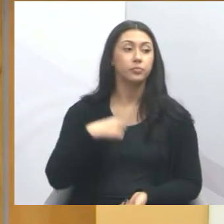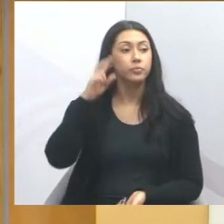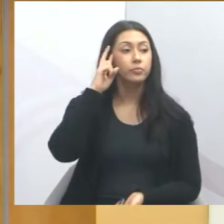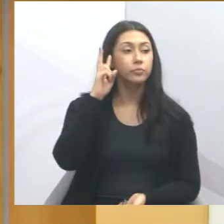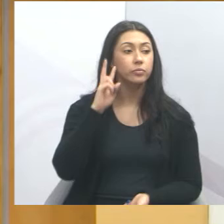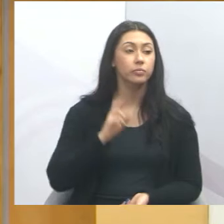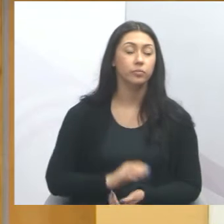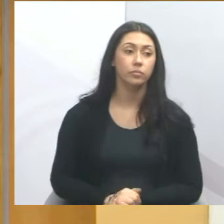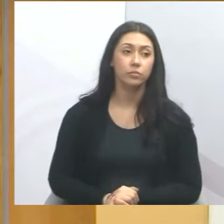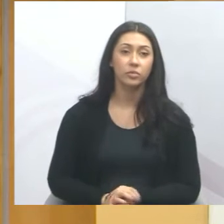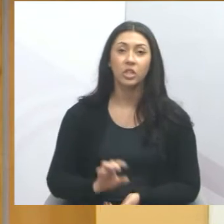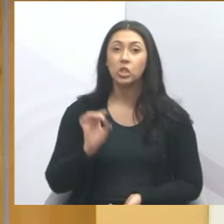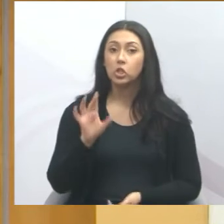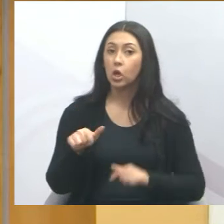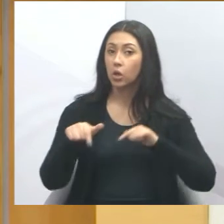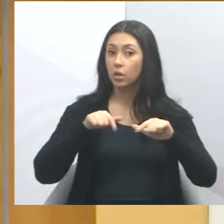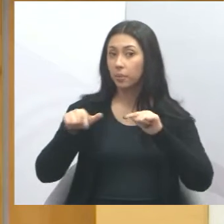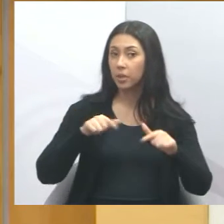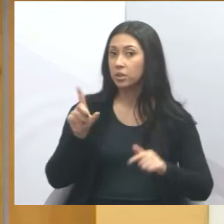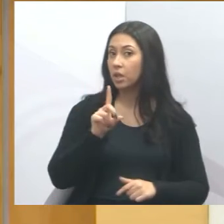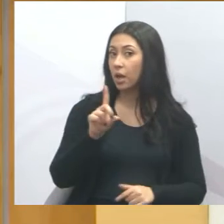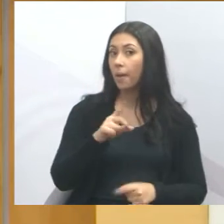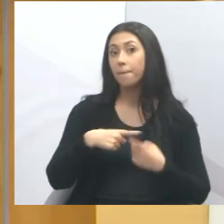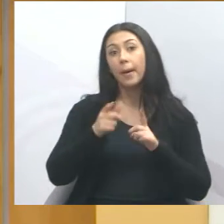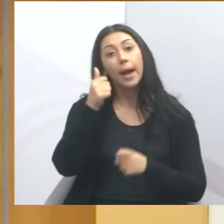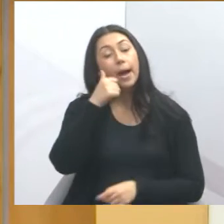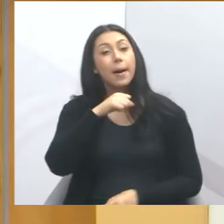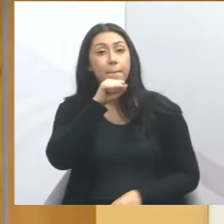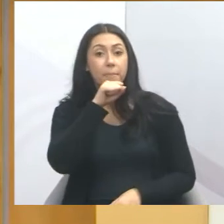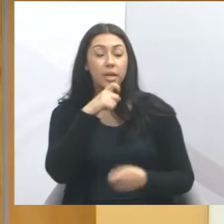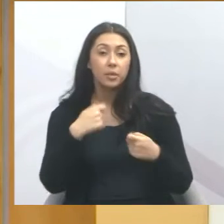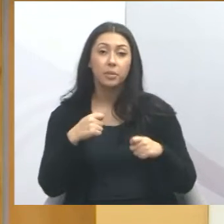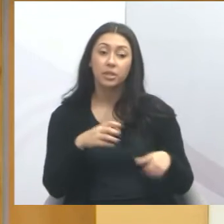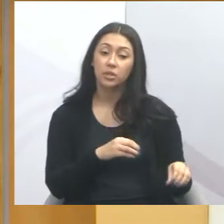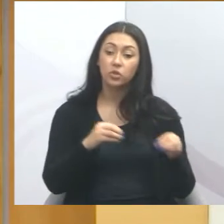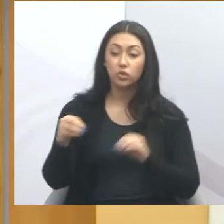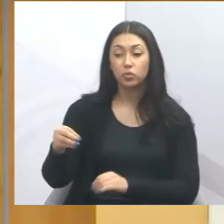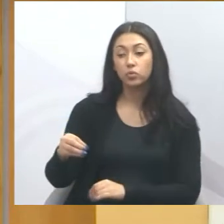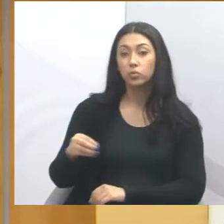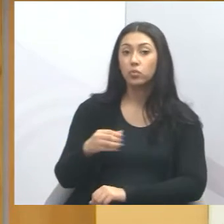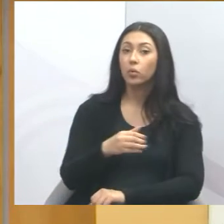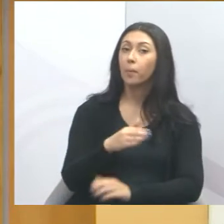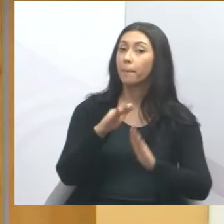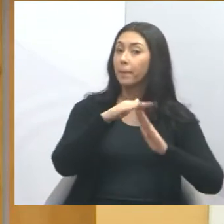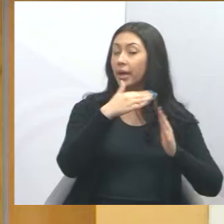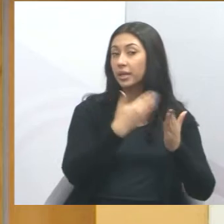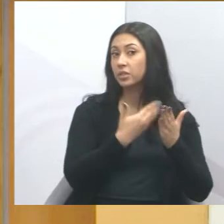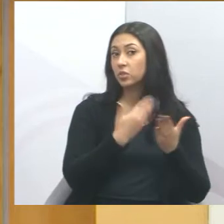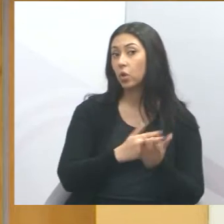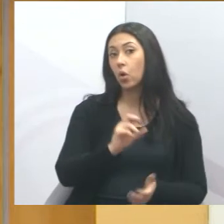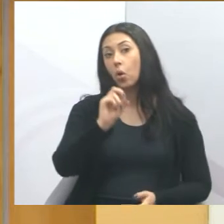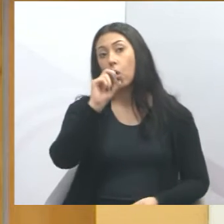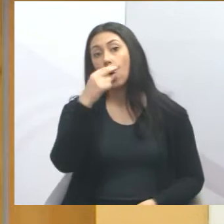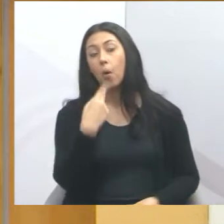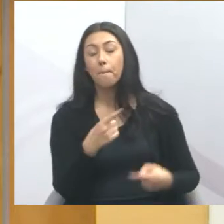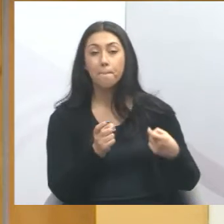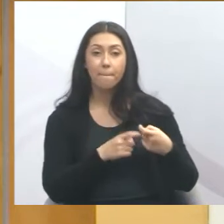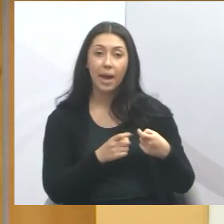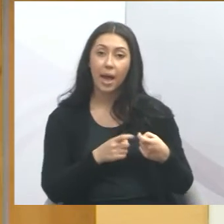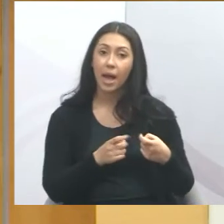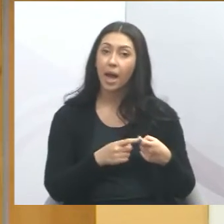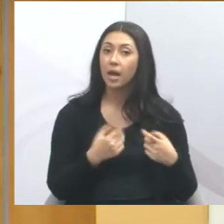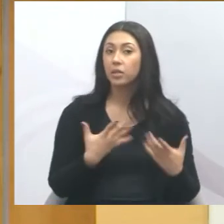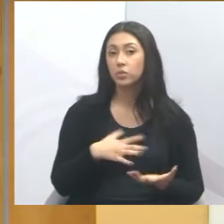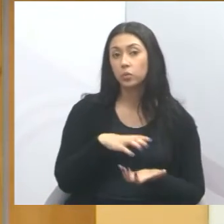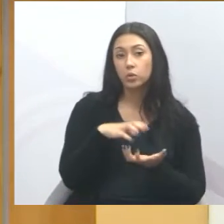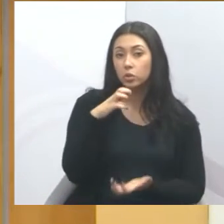início da sessão, não é só o trabalhador, é a mãe que vai levar o filho na escola, é a mãe que vai levar o filho ao médico, qual